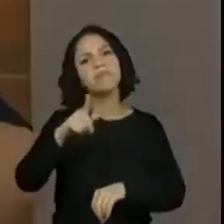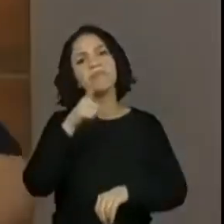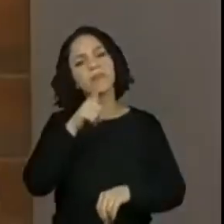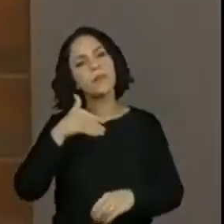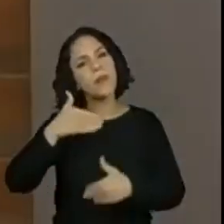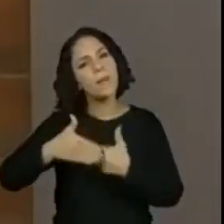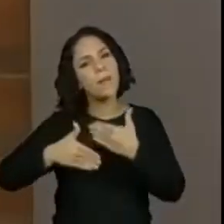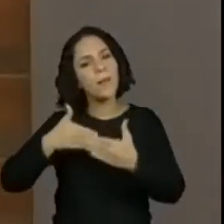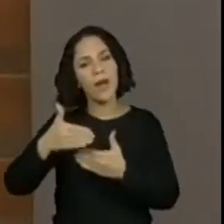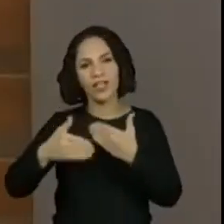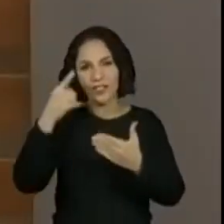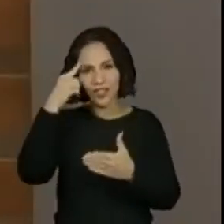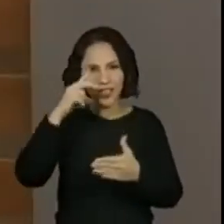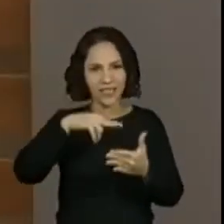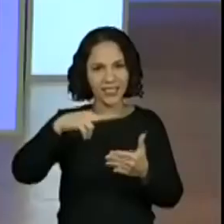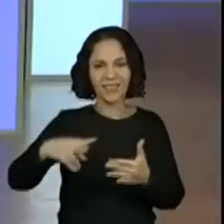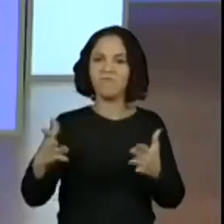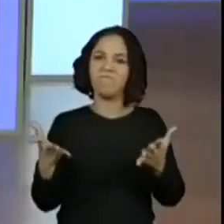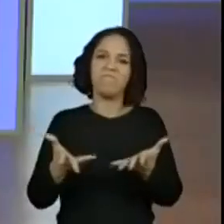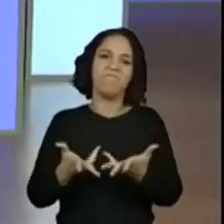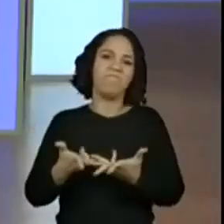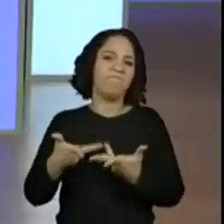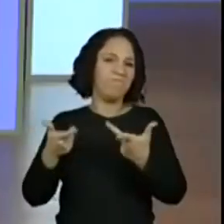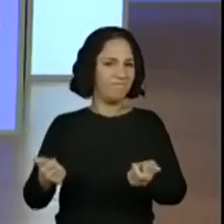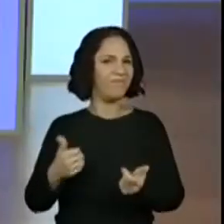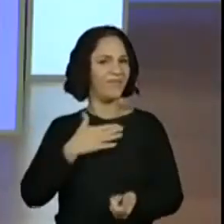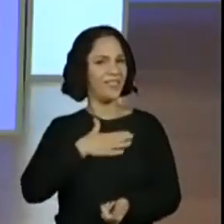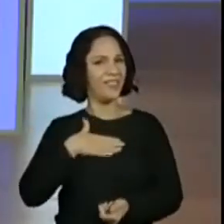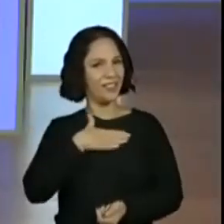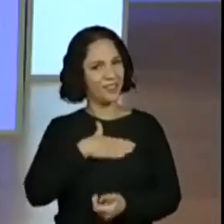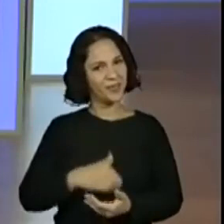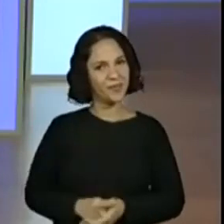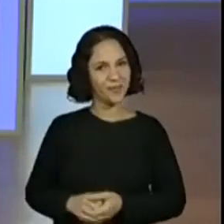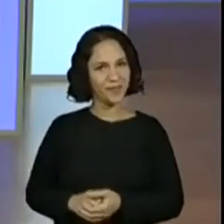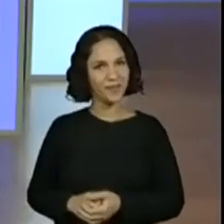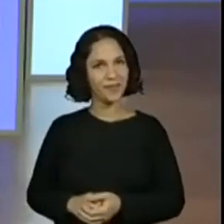no dia da gente fazer essas leituras, vai sair daquele jeito que a gente gosta. Bem. Está aqui.